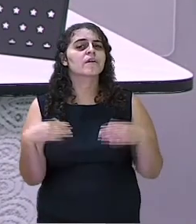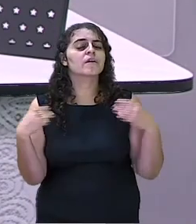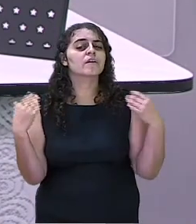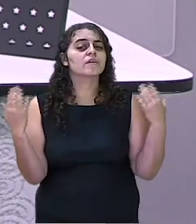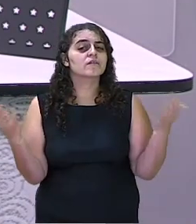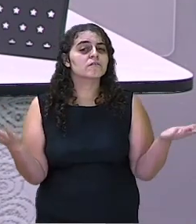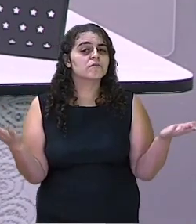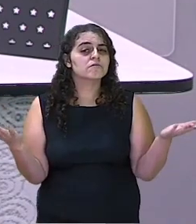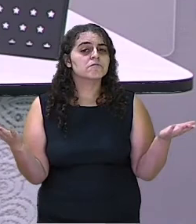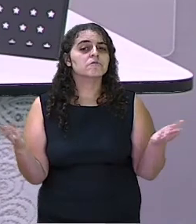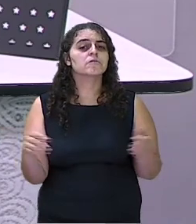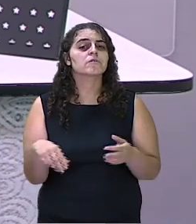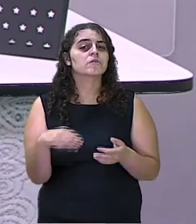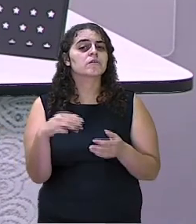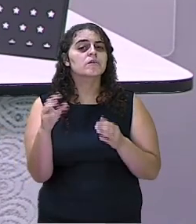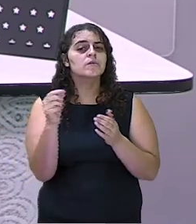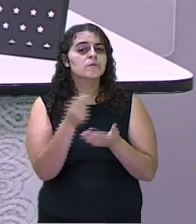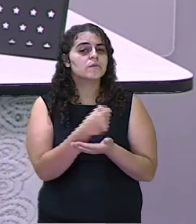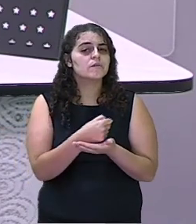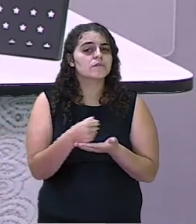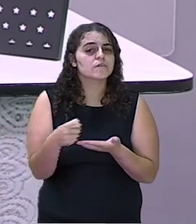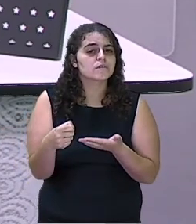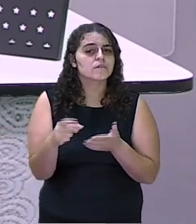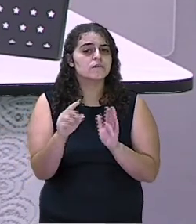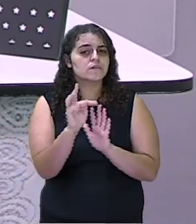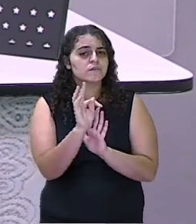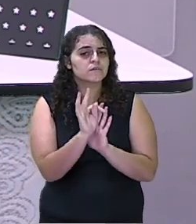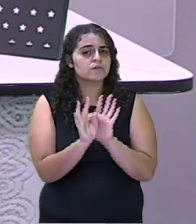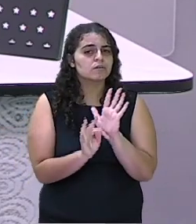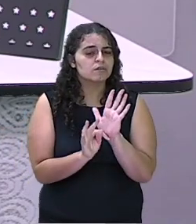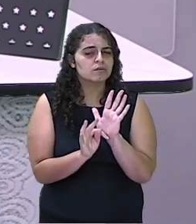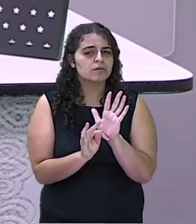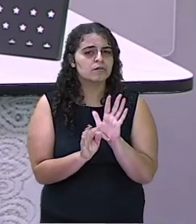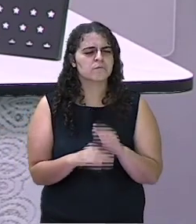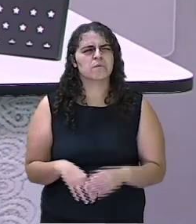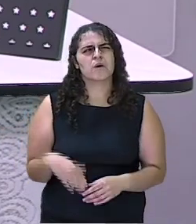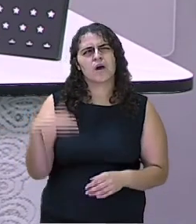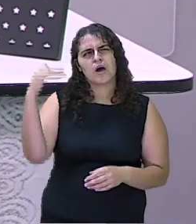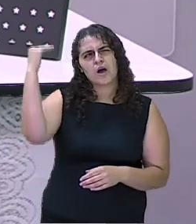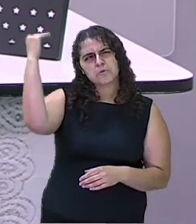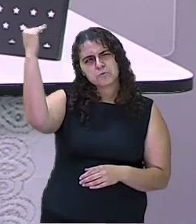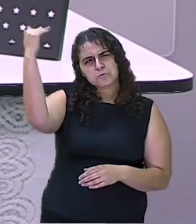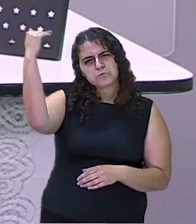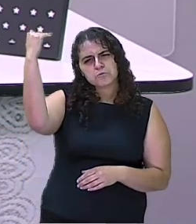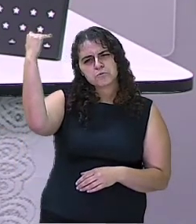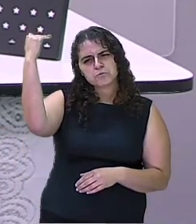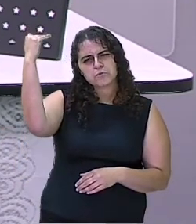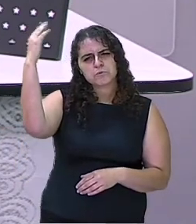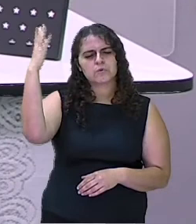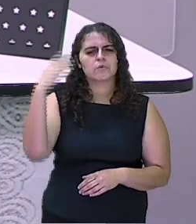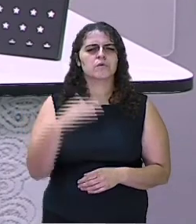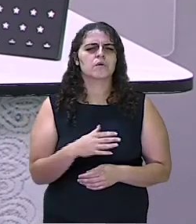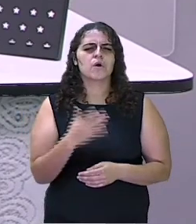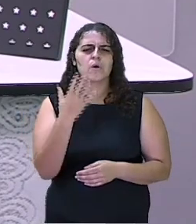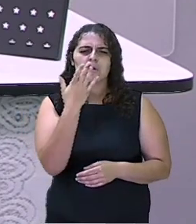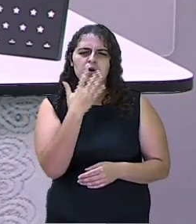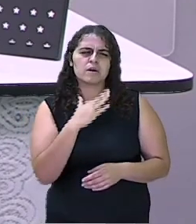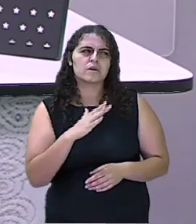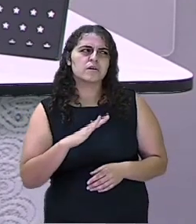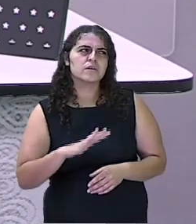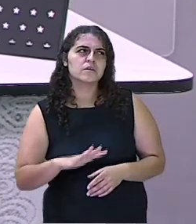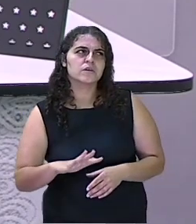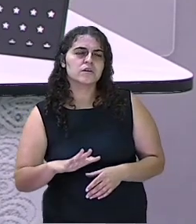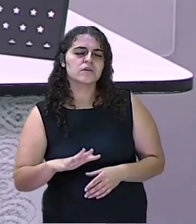escritos esses textos? Será que foi para um público adulto? Um público criança?